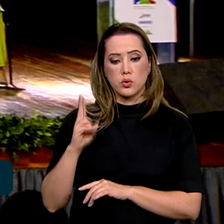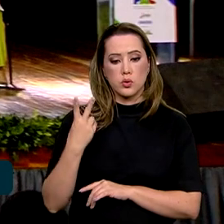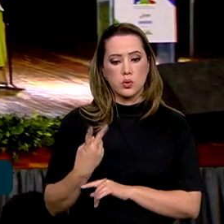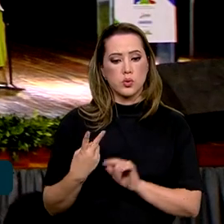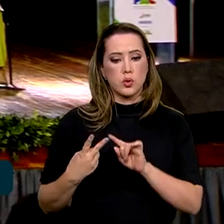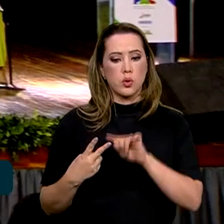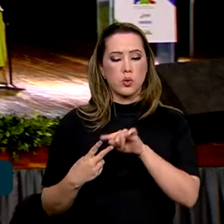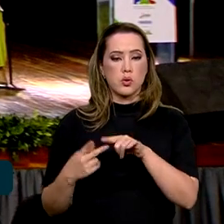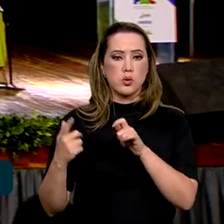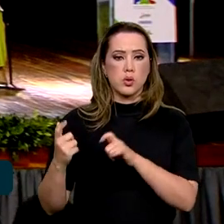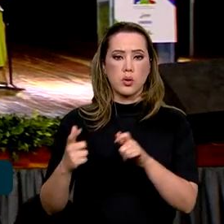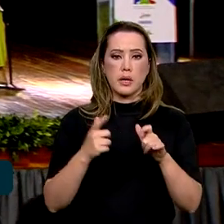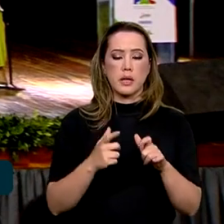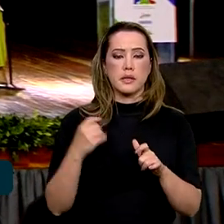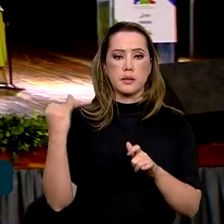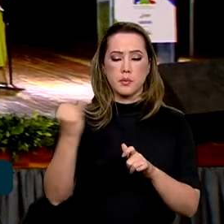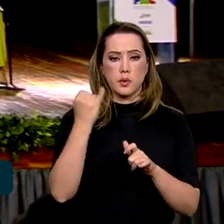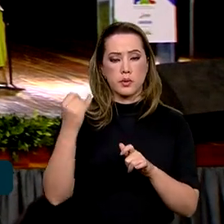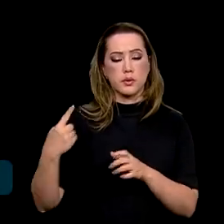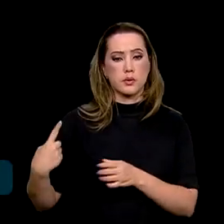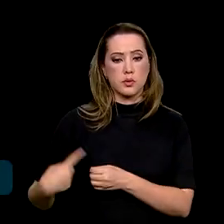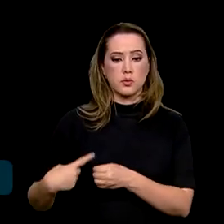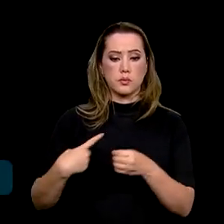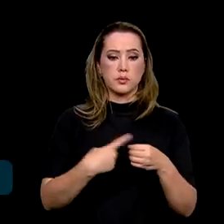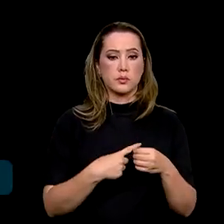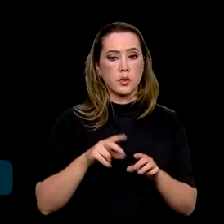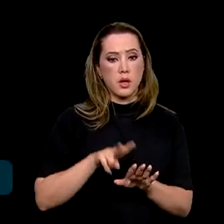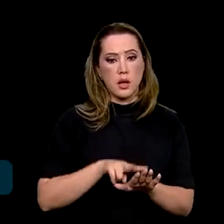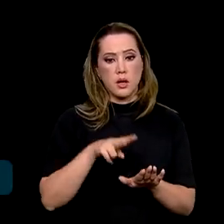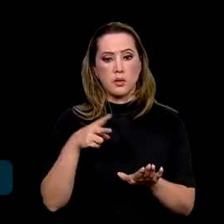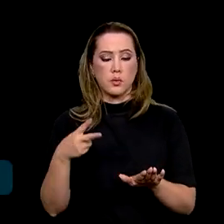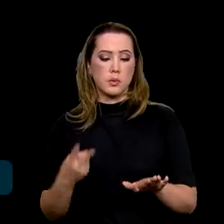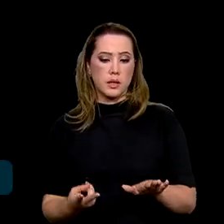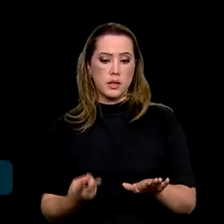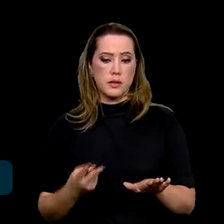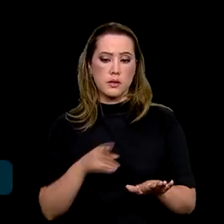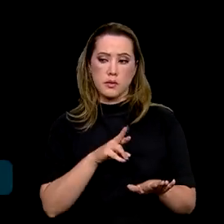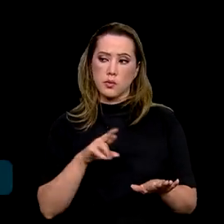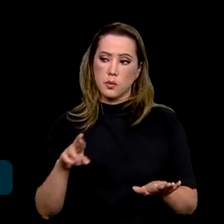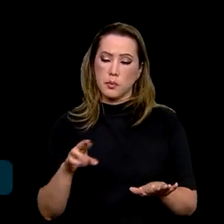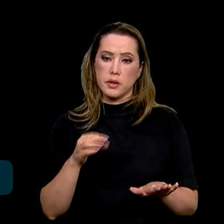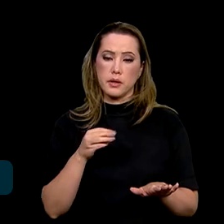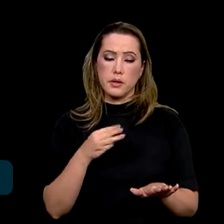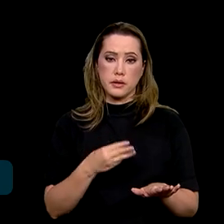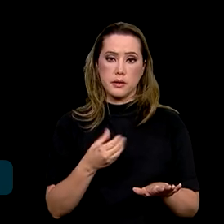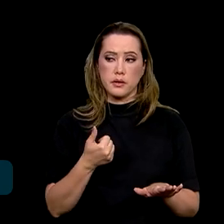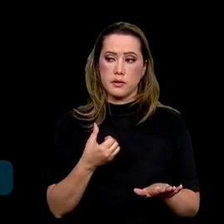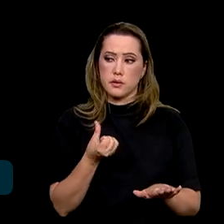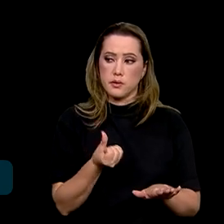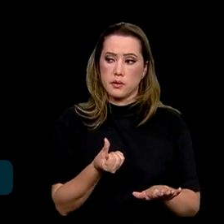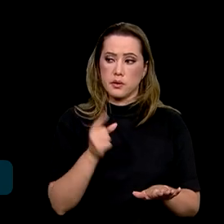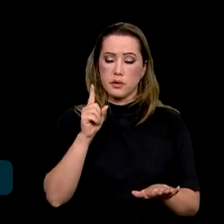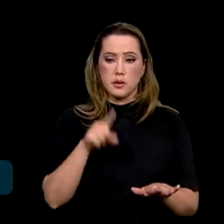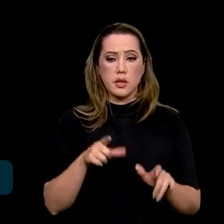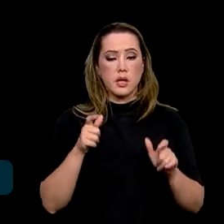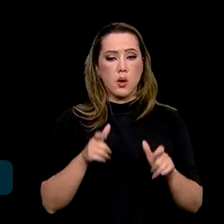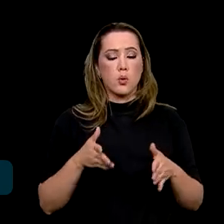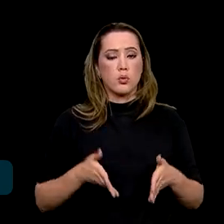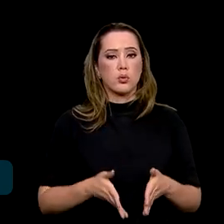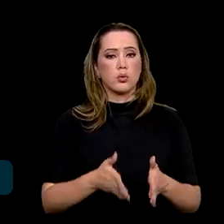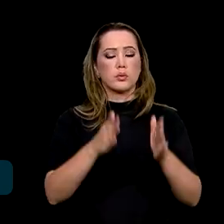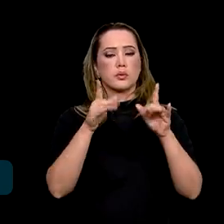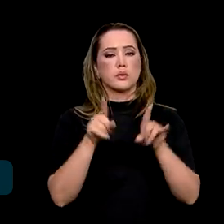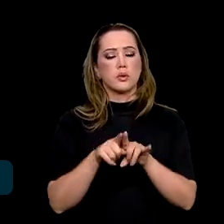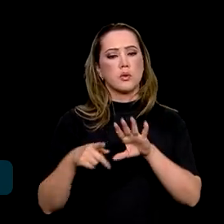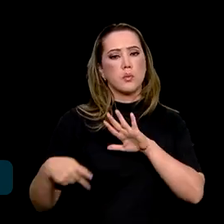grandes regiões da cidade. A duplicação da BR-316, que é um eixão que vem